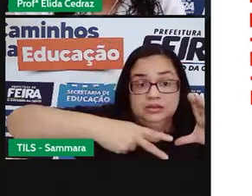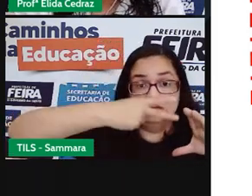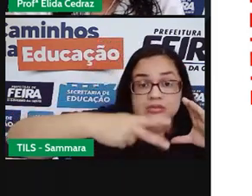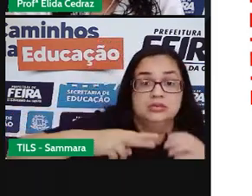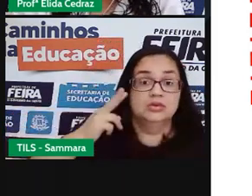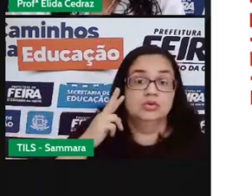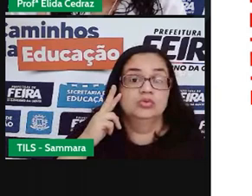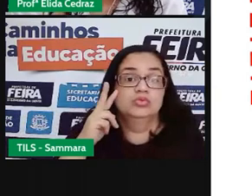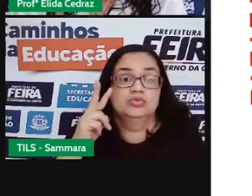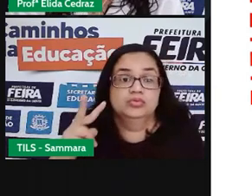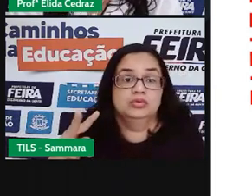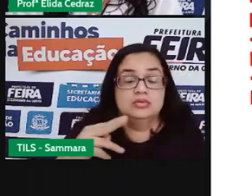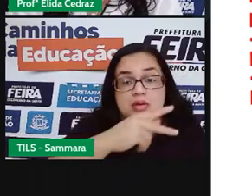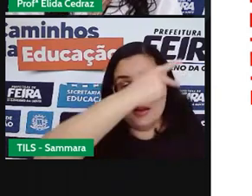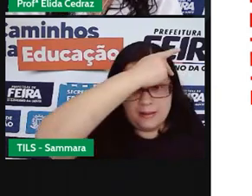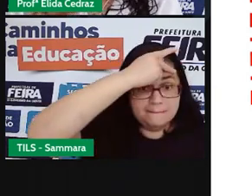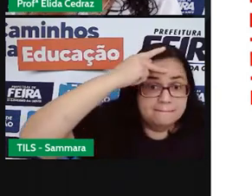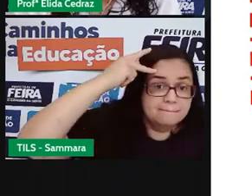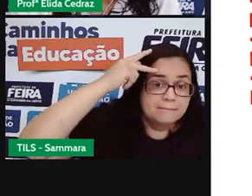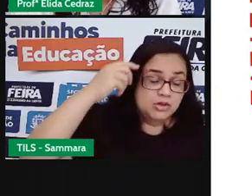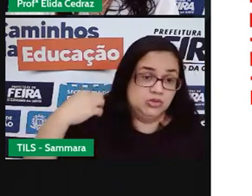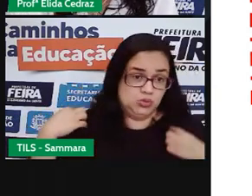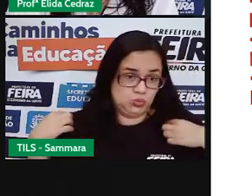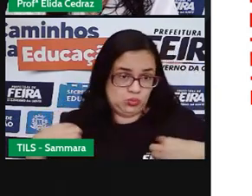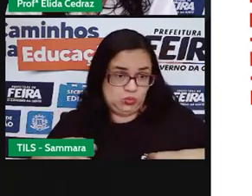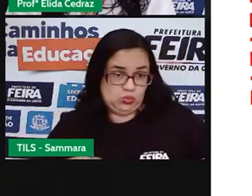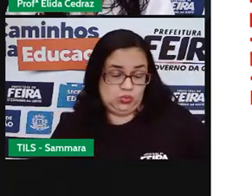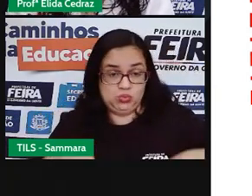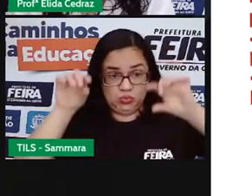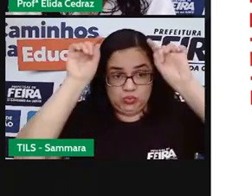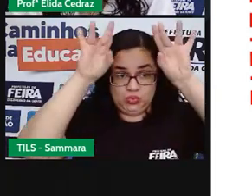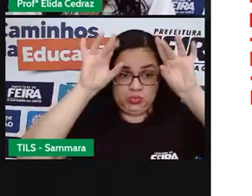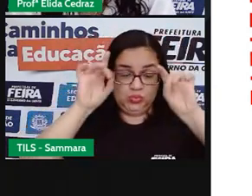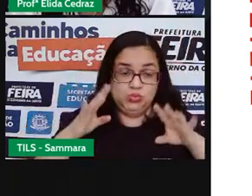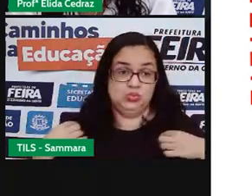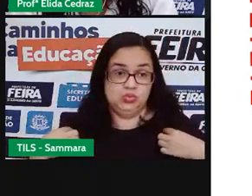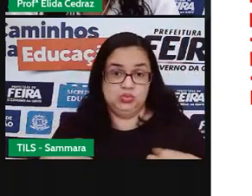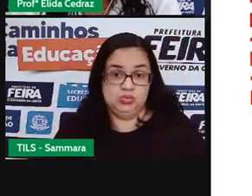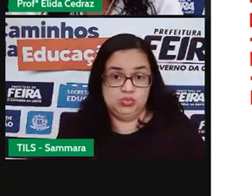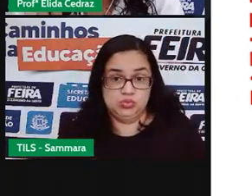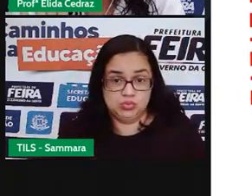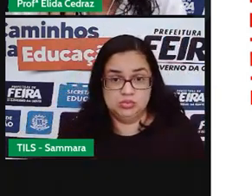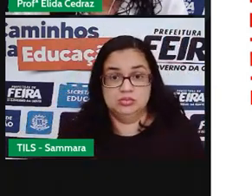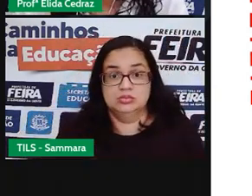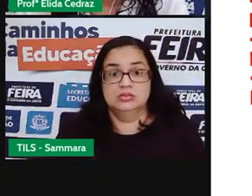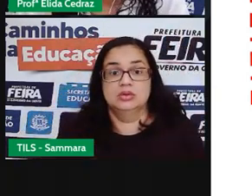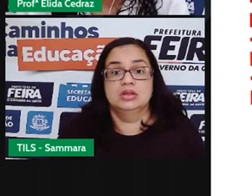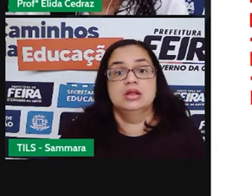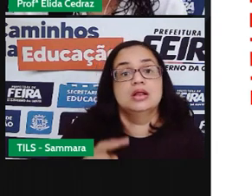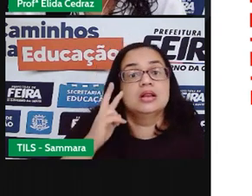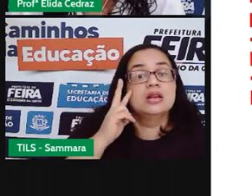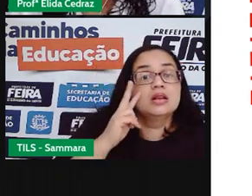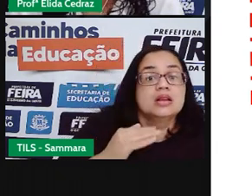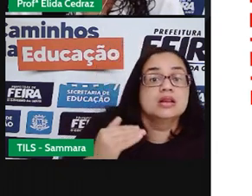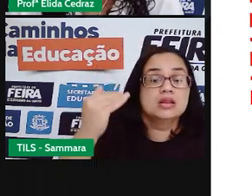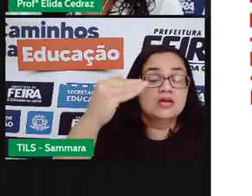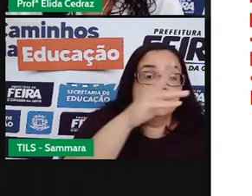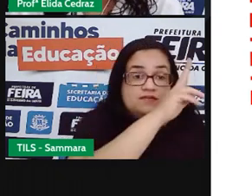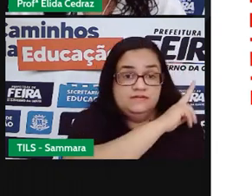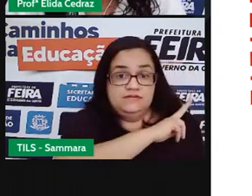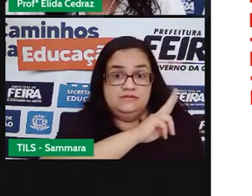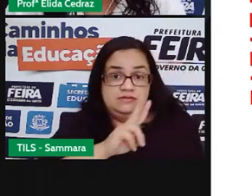você vê as pessoas com perna e gravata, esse lado mais pra frente do monitor, é a parte onde os